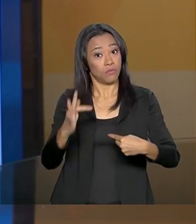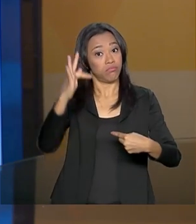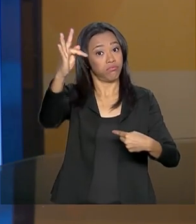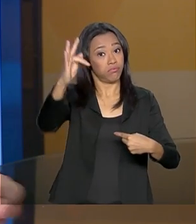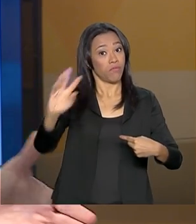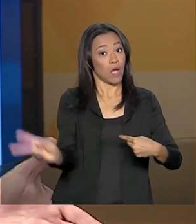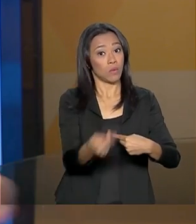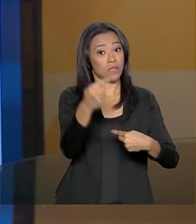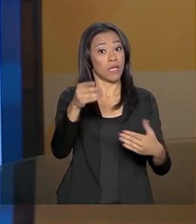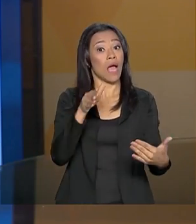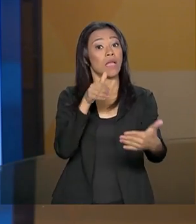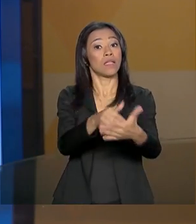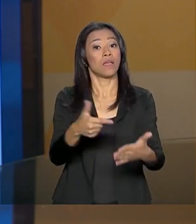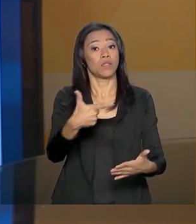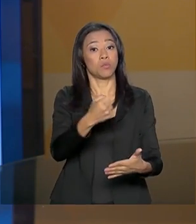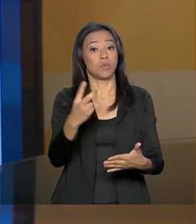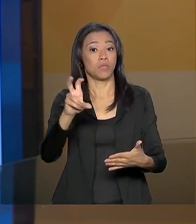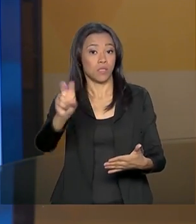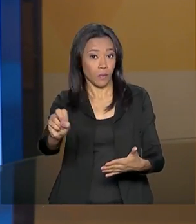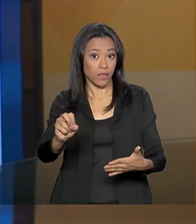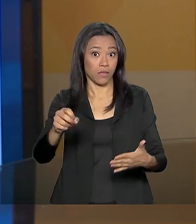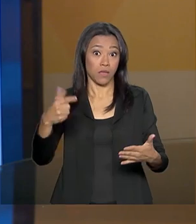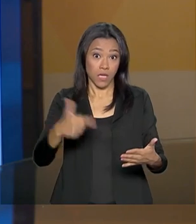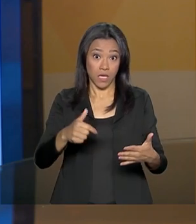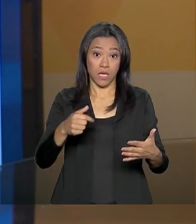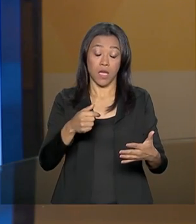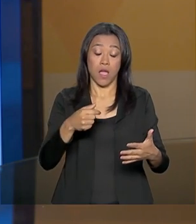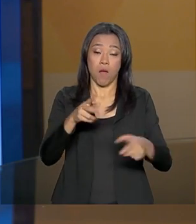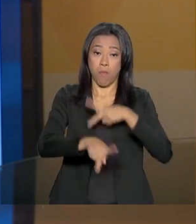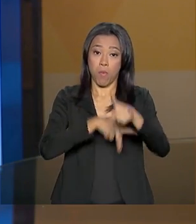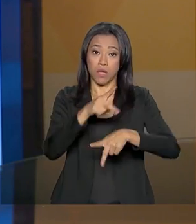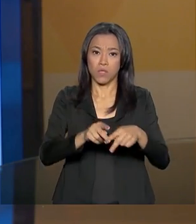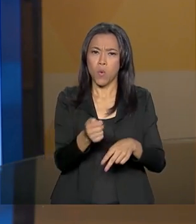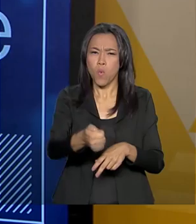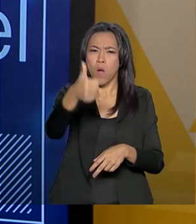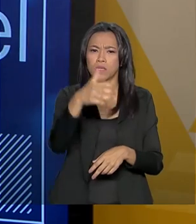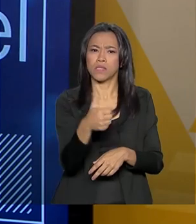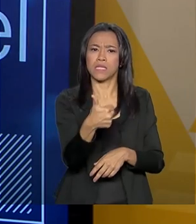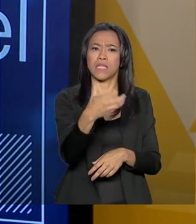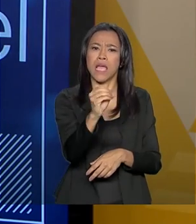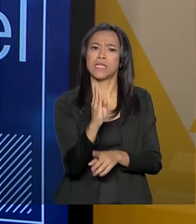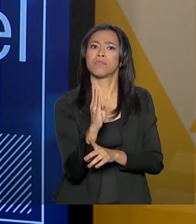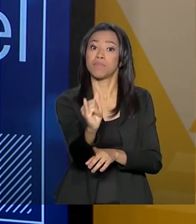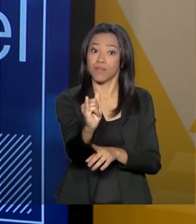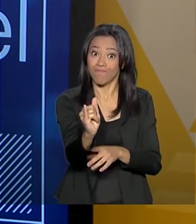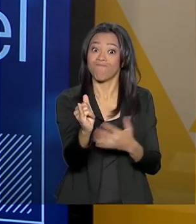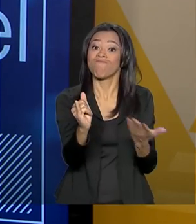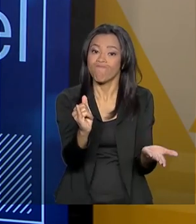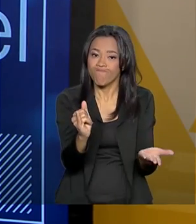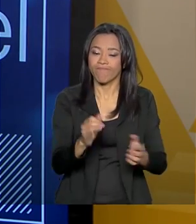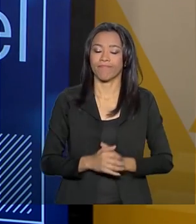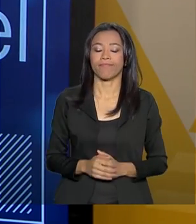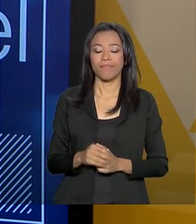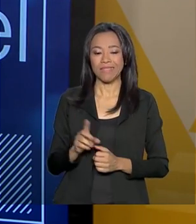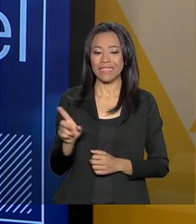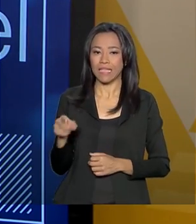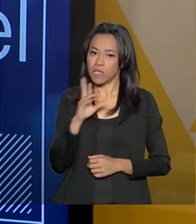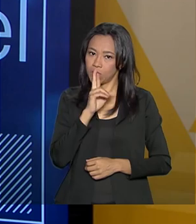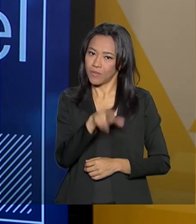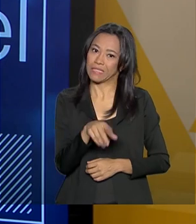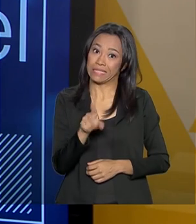2050, com a população chegando a quase 10 bilhões de habitantes? É um grande desafio, Paulo, porque